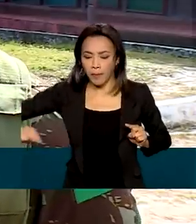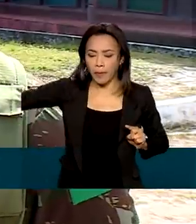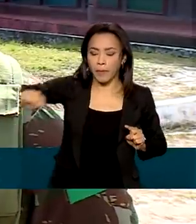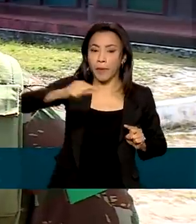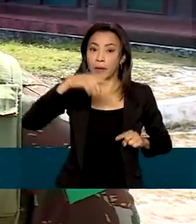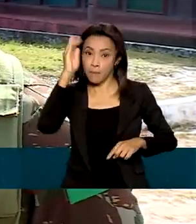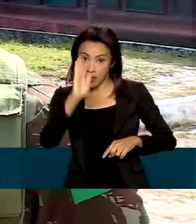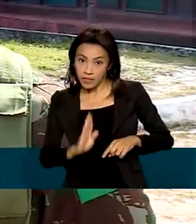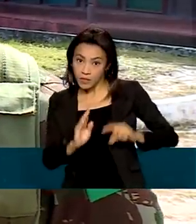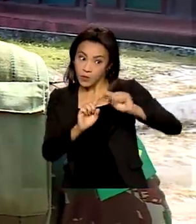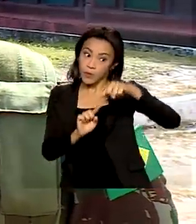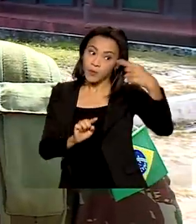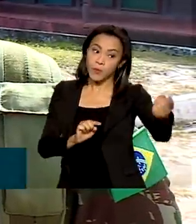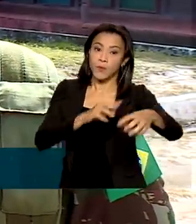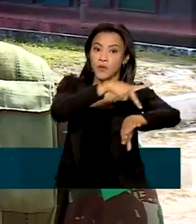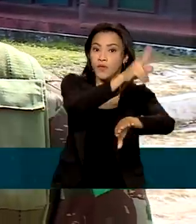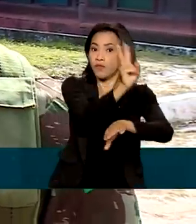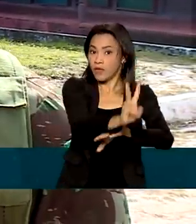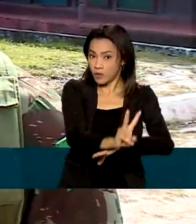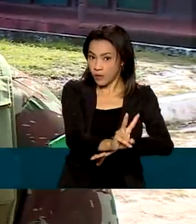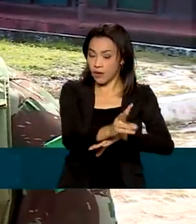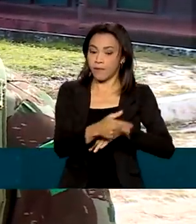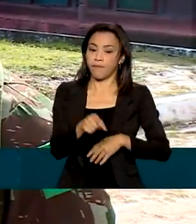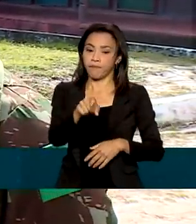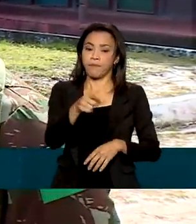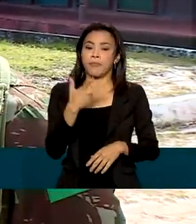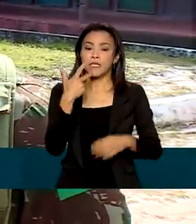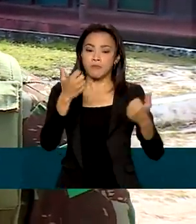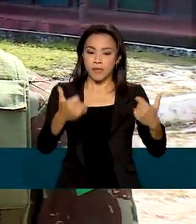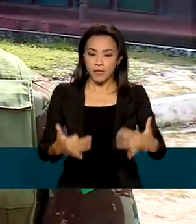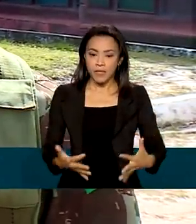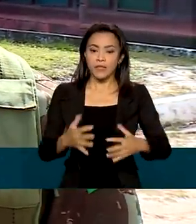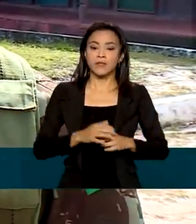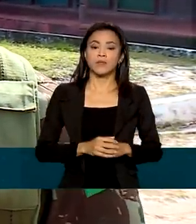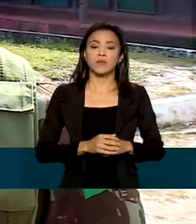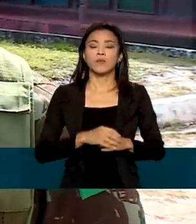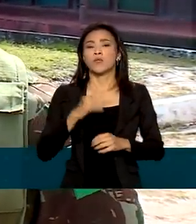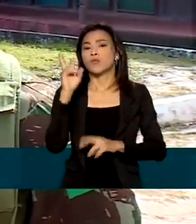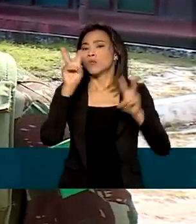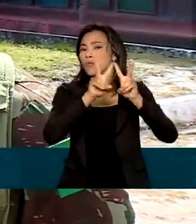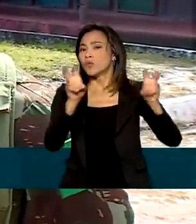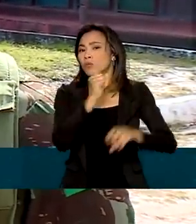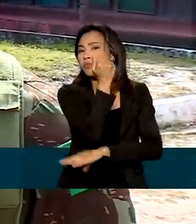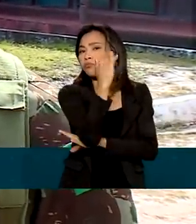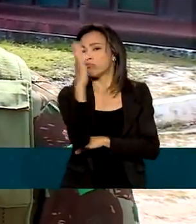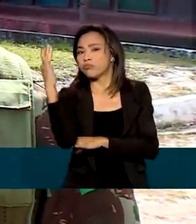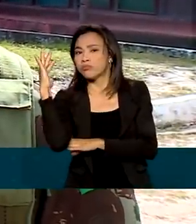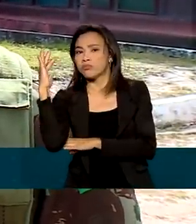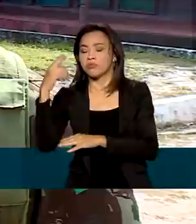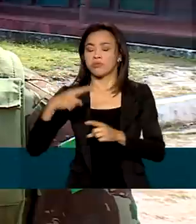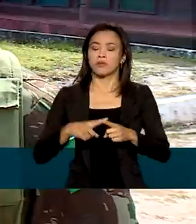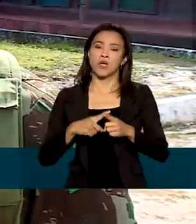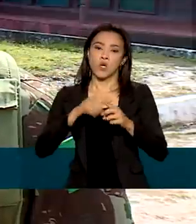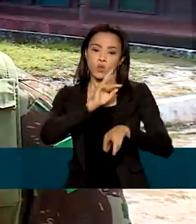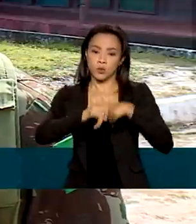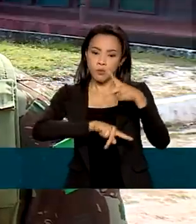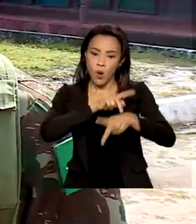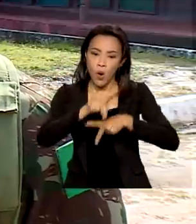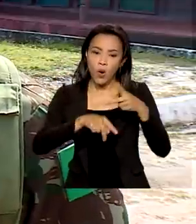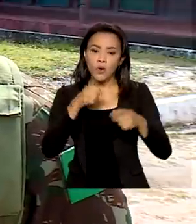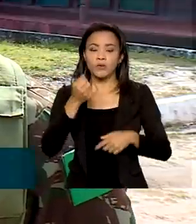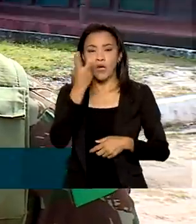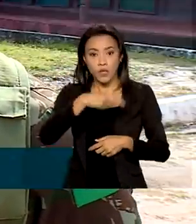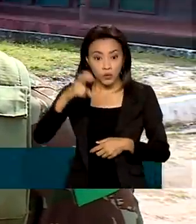Qualquer coisa é difícil na Amazônia. A questão ambiental, a questão dos povos, as diferenças culturais.